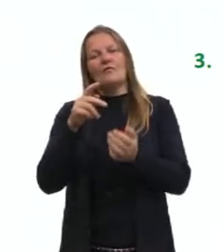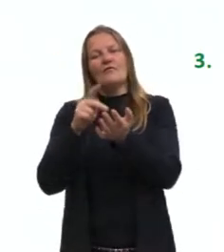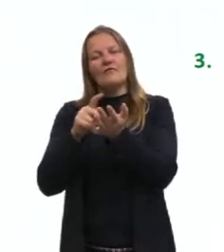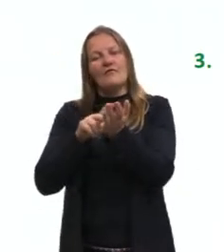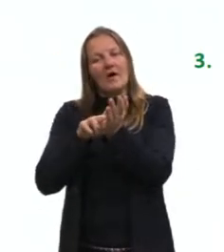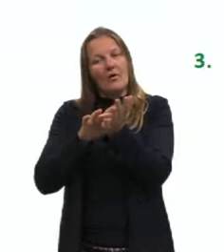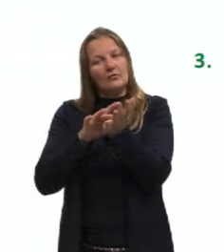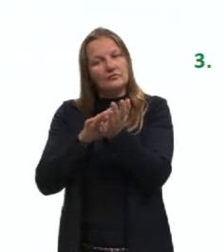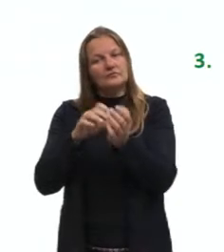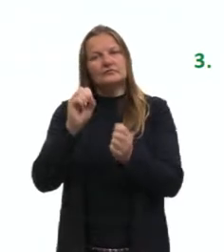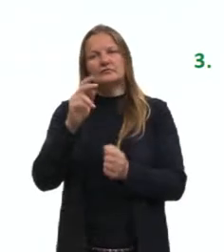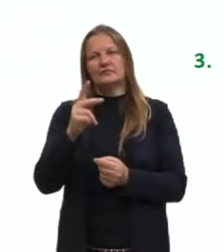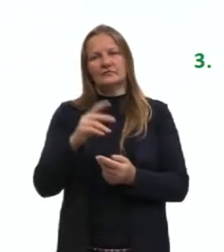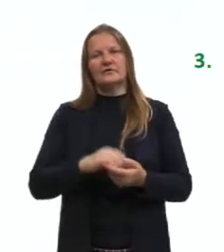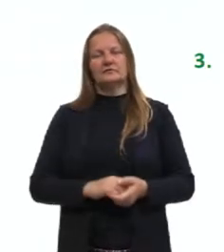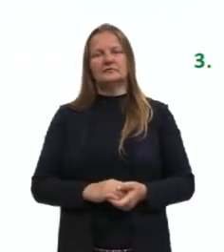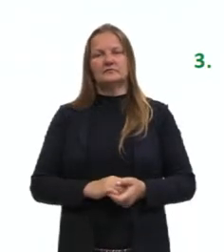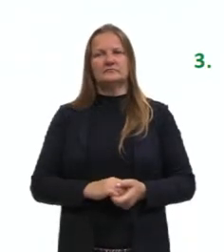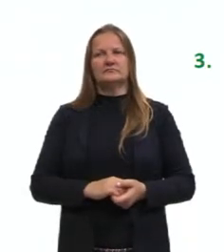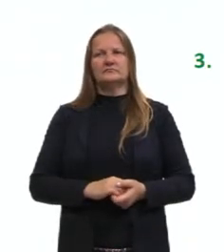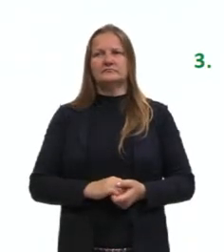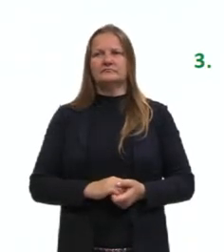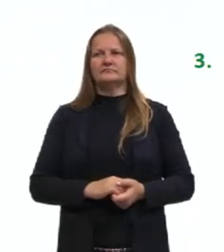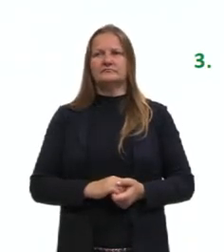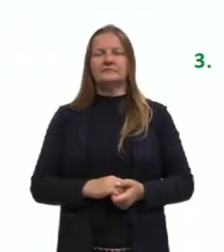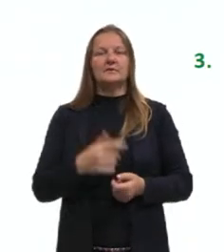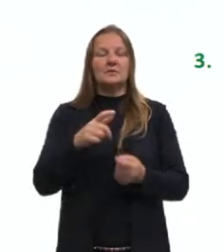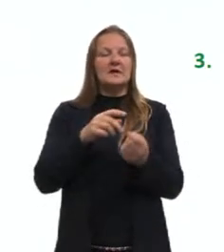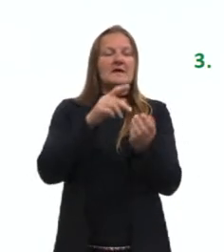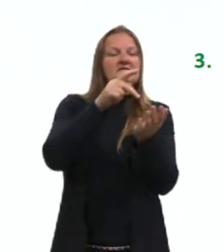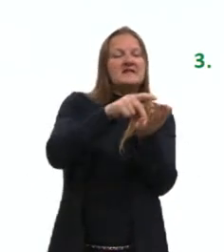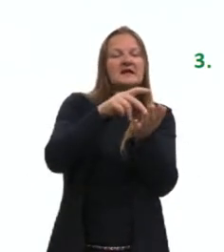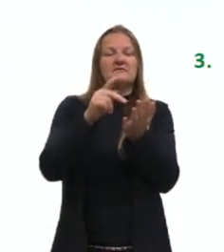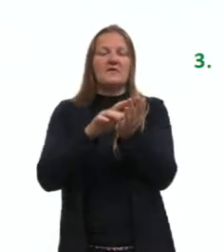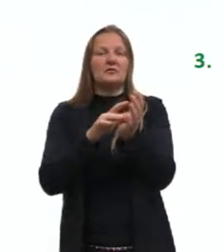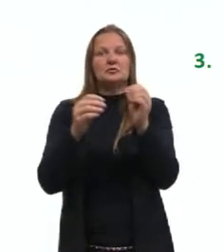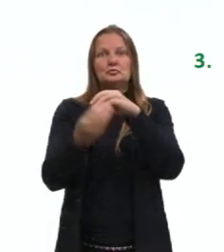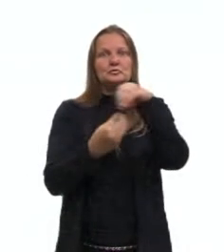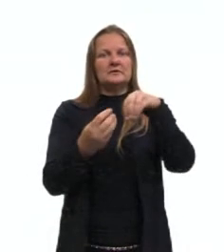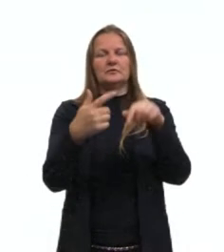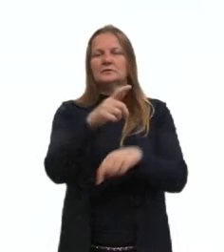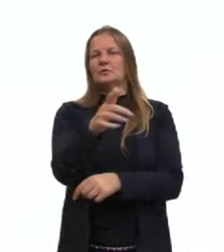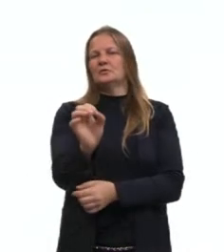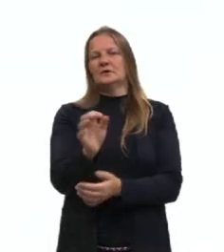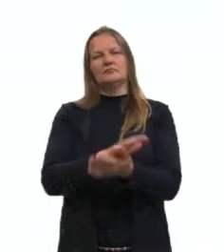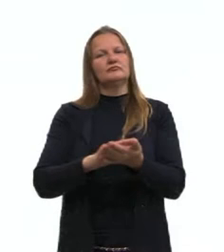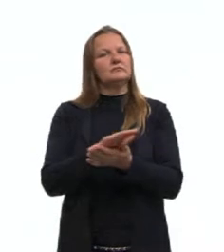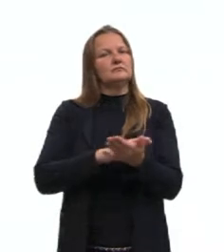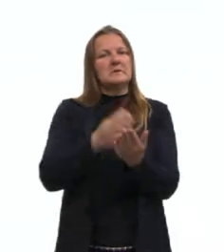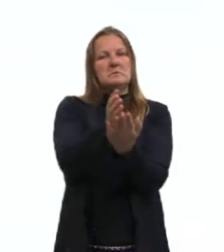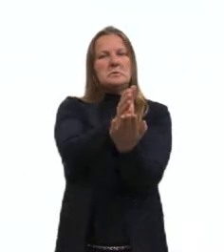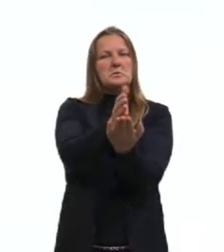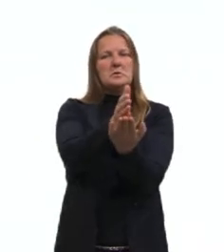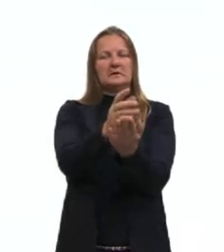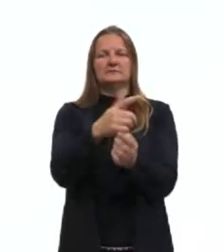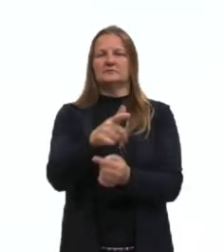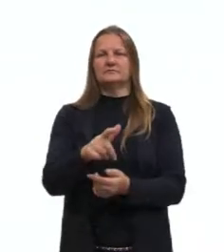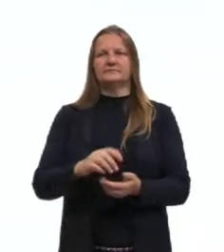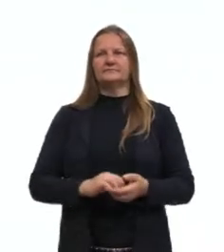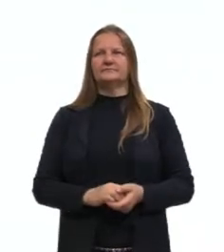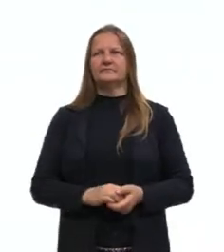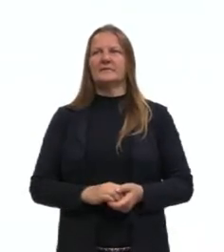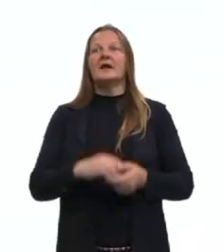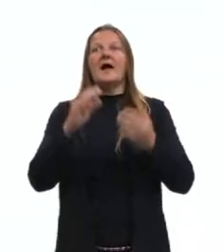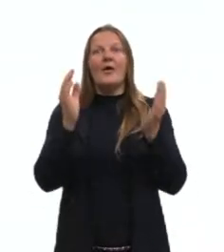verdadeira ou ela é falsa. Não pode ter um meio termo, tá? Então, nós vamos falar nas